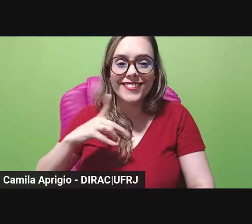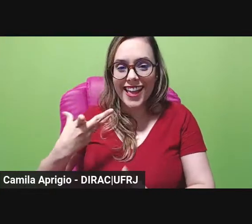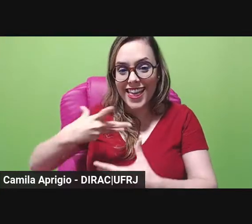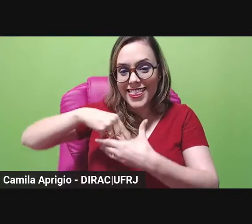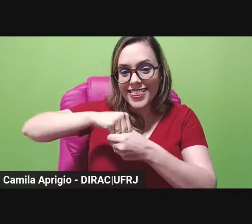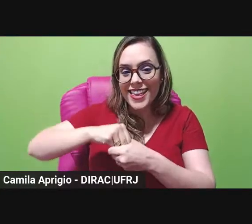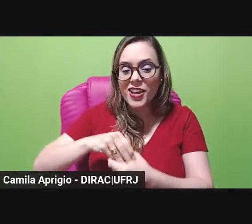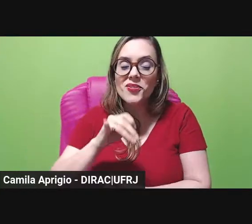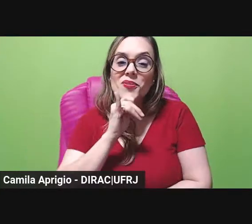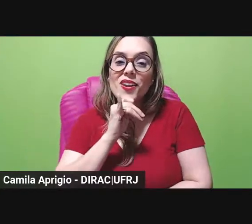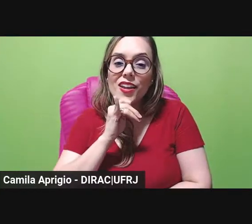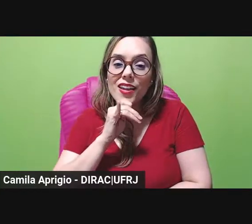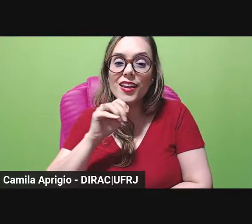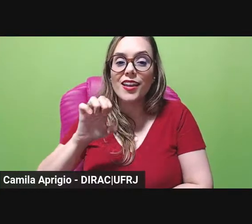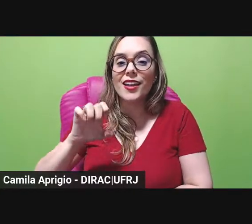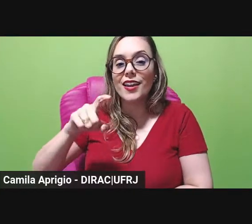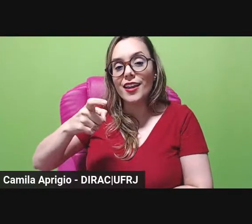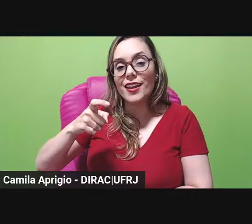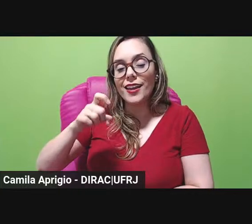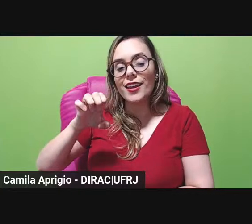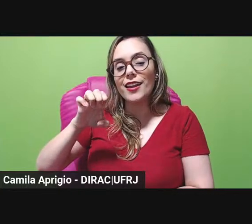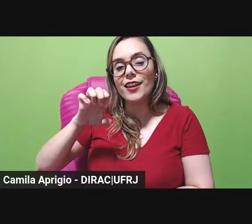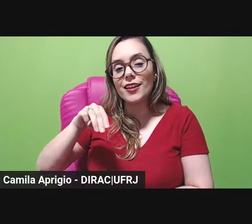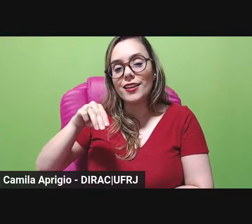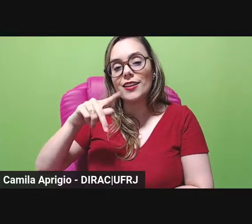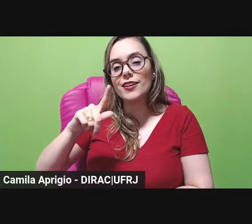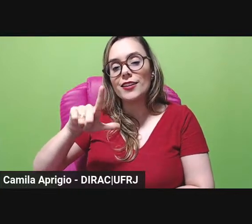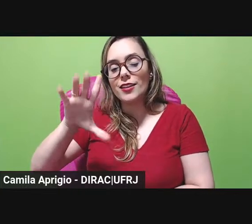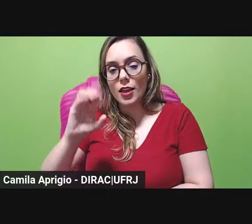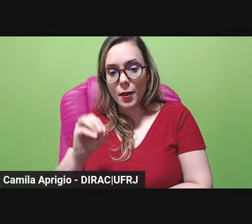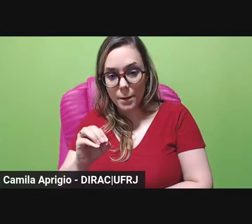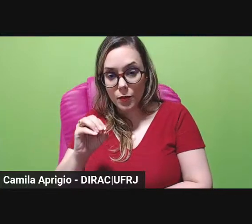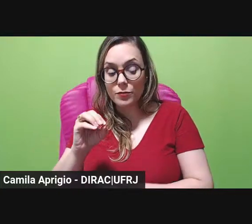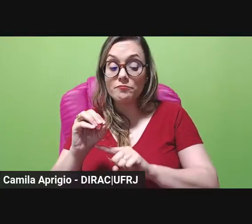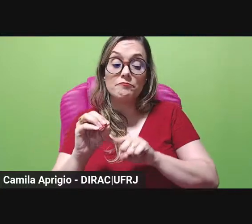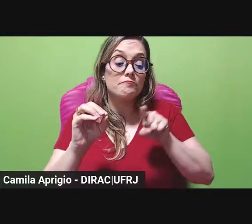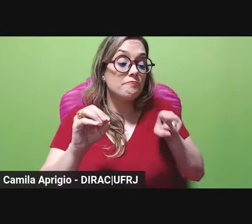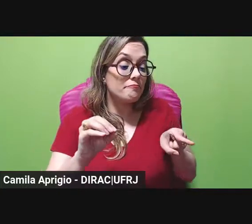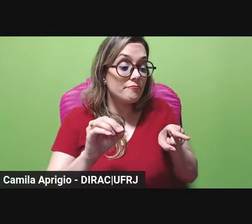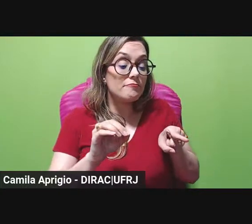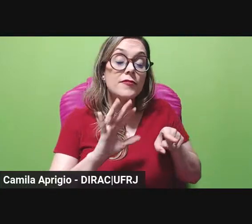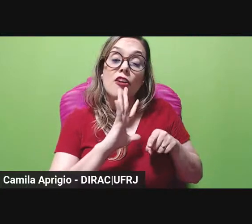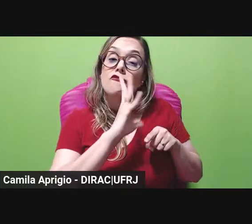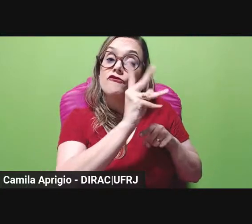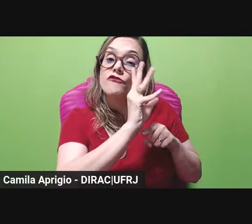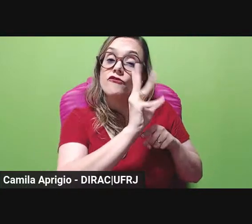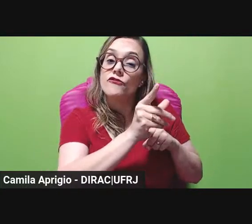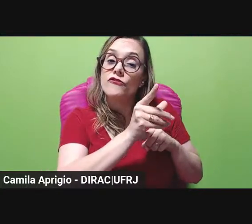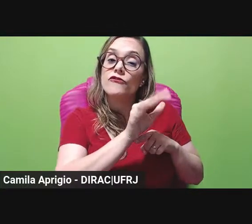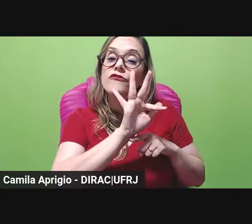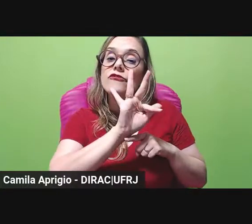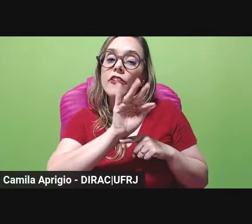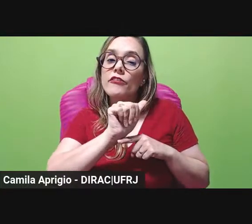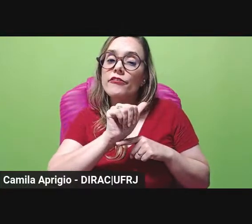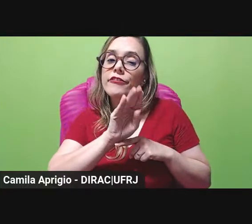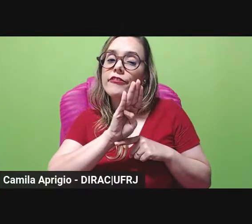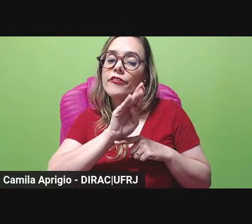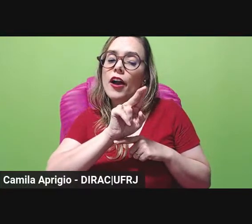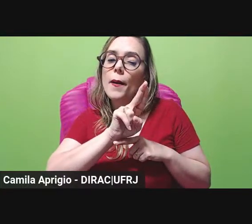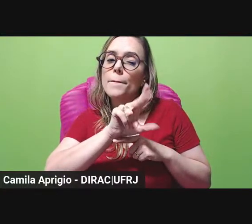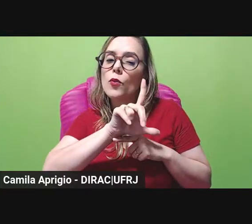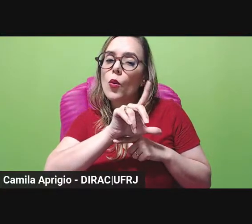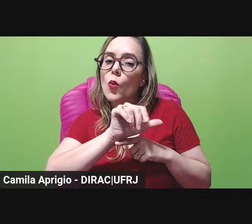que caracteriza a fábula né como argumentação então ele diz assim que numa